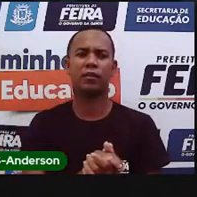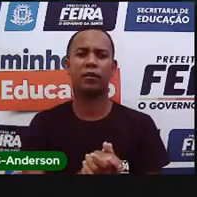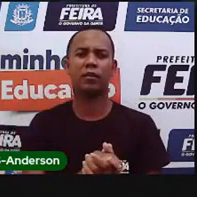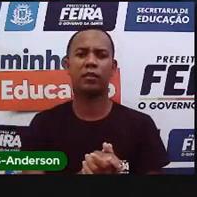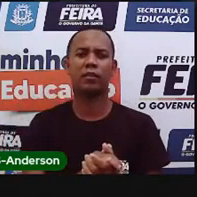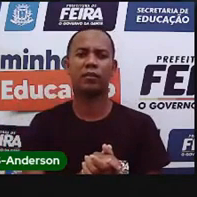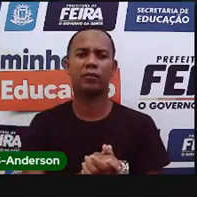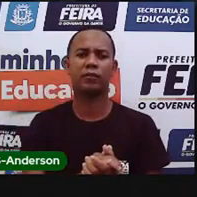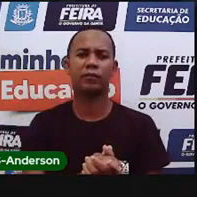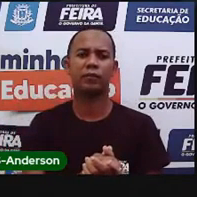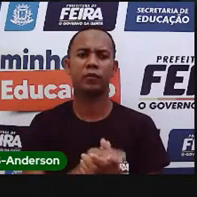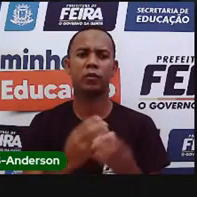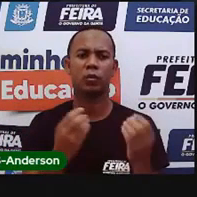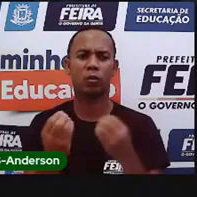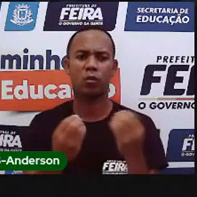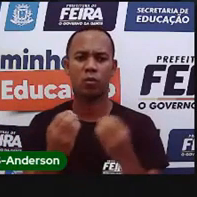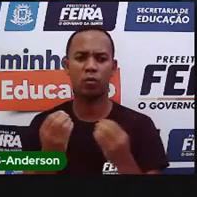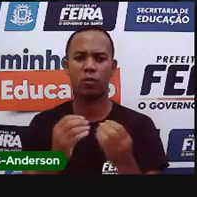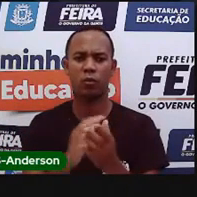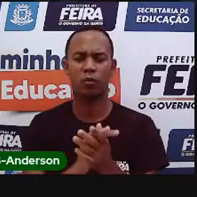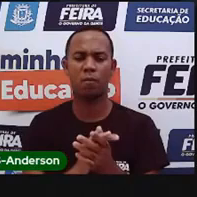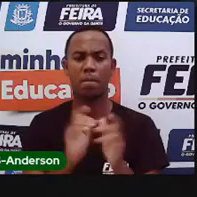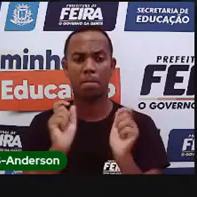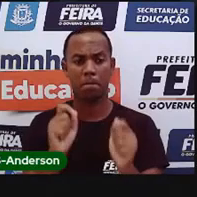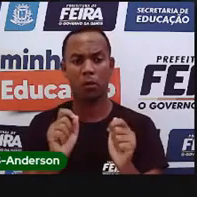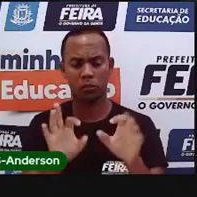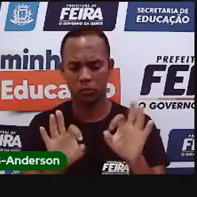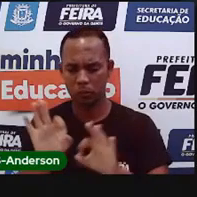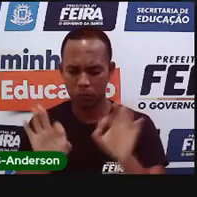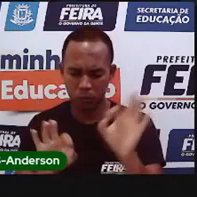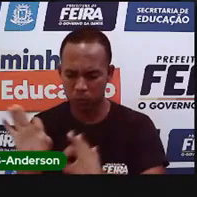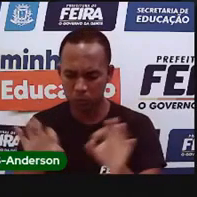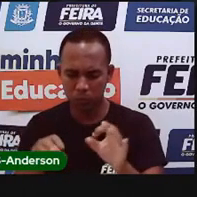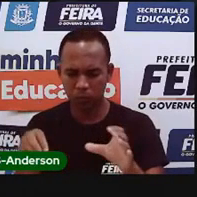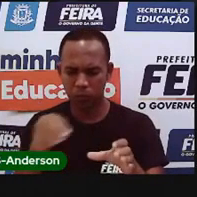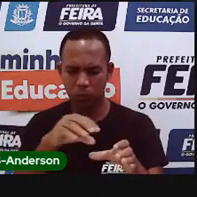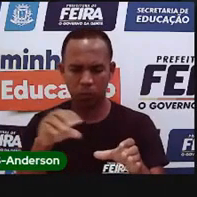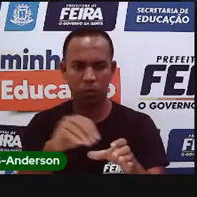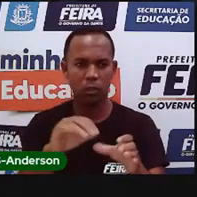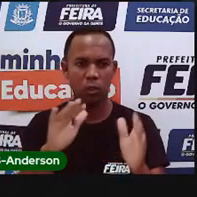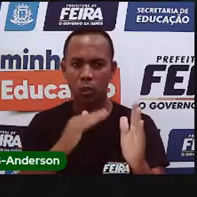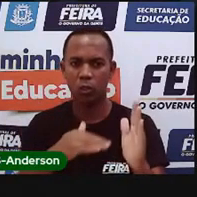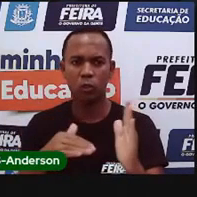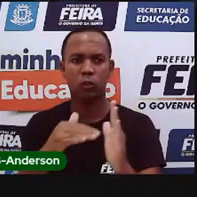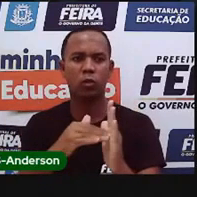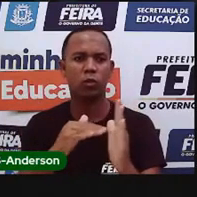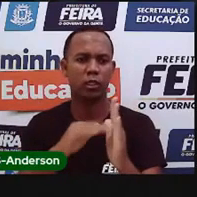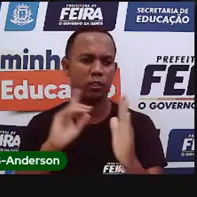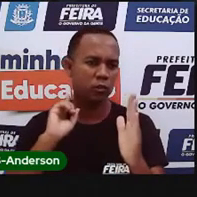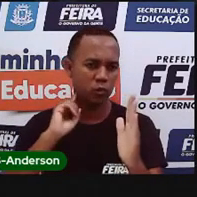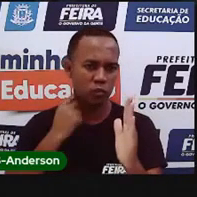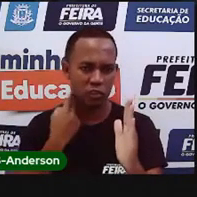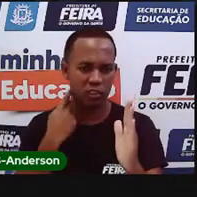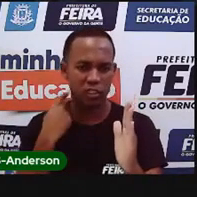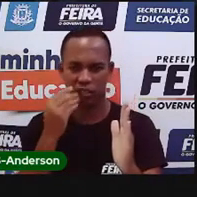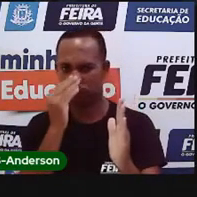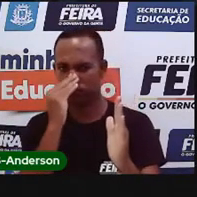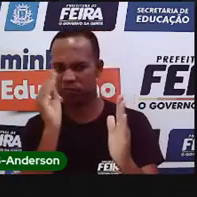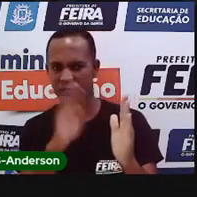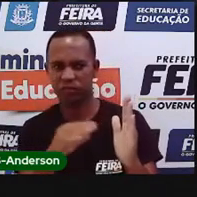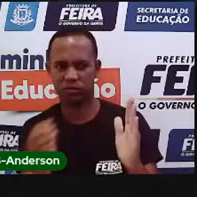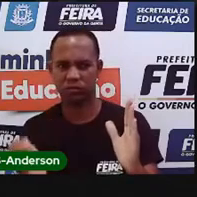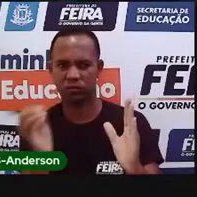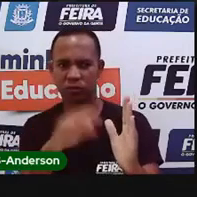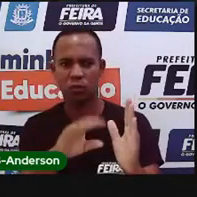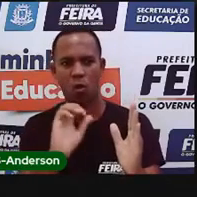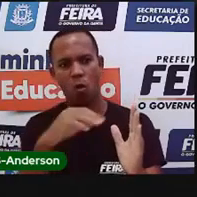Essa coleta, ela pode ser seletiva, ela não pode. Todo lixo que eu pego aqui, eu simplesmente descarto, ele